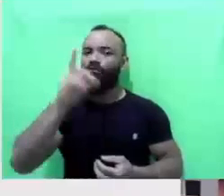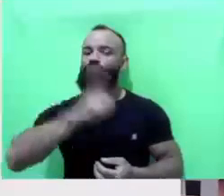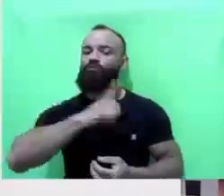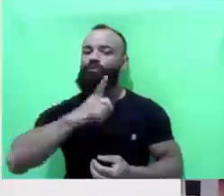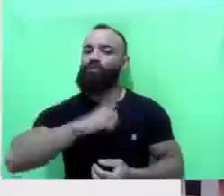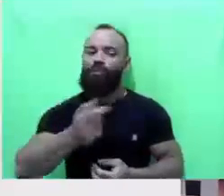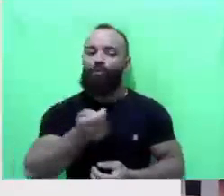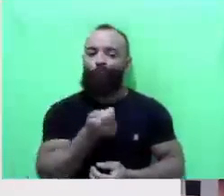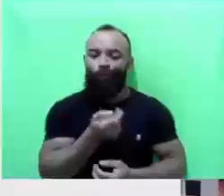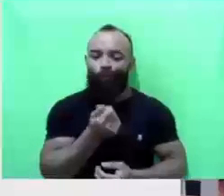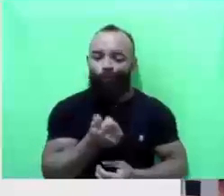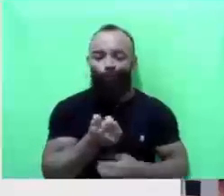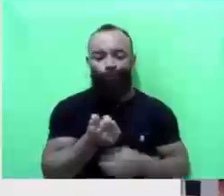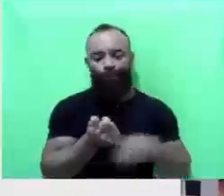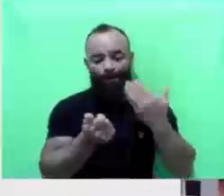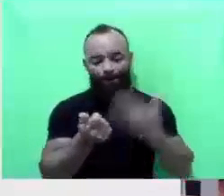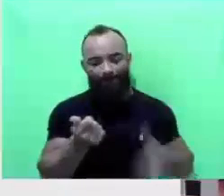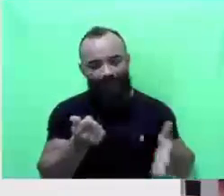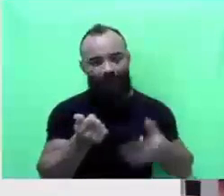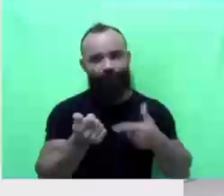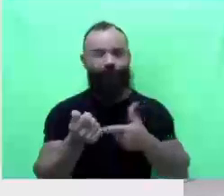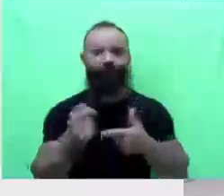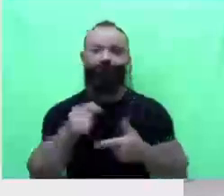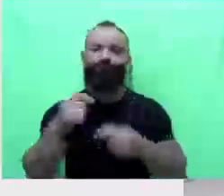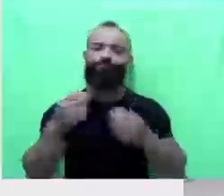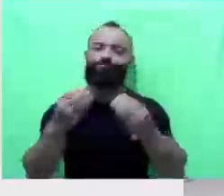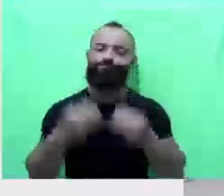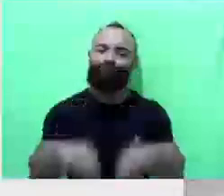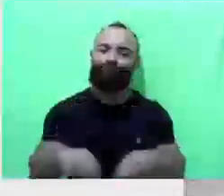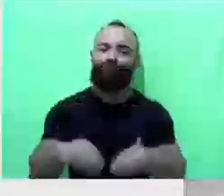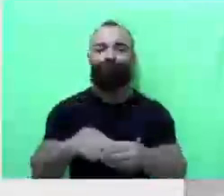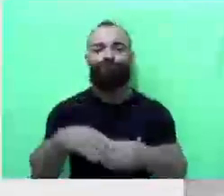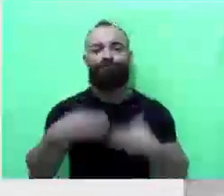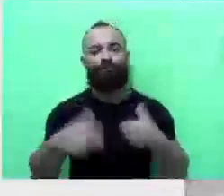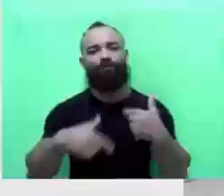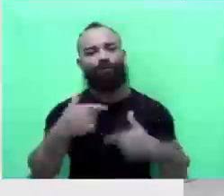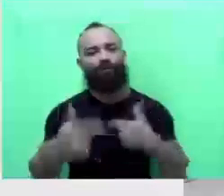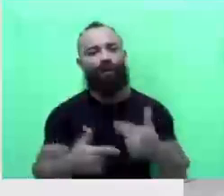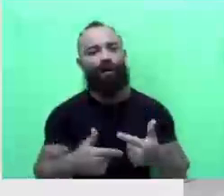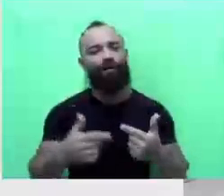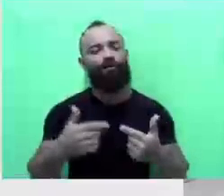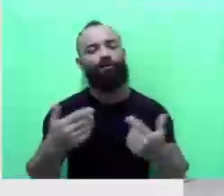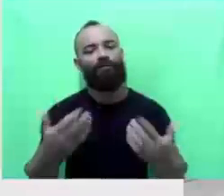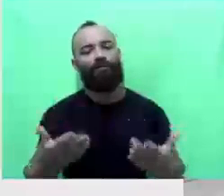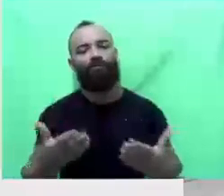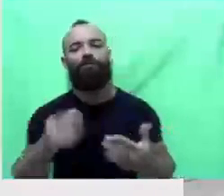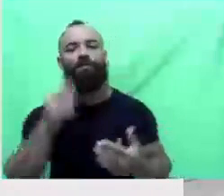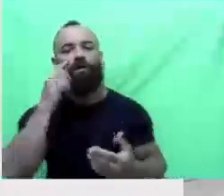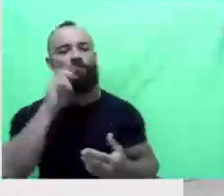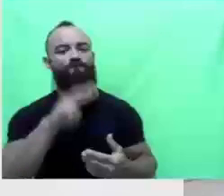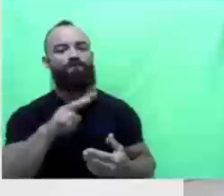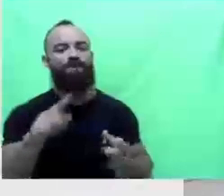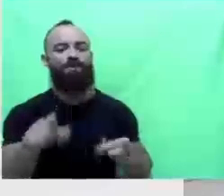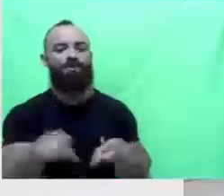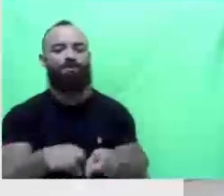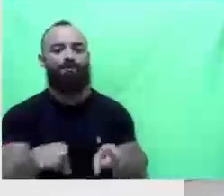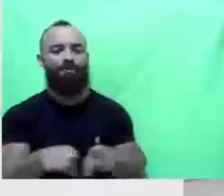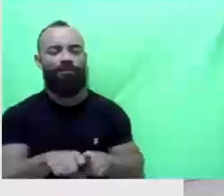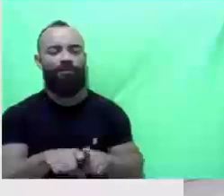que perde é muito. Então, a gente trabalha para isso. Então, gente vê ali também um outro